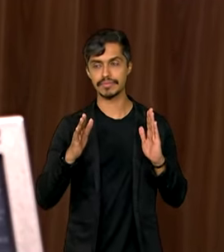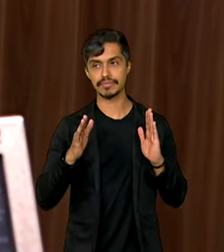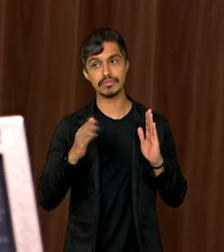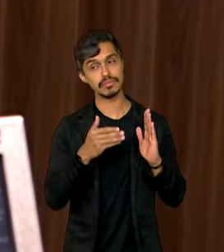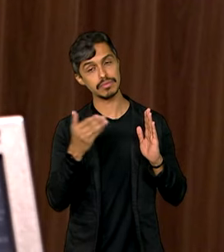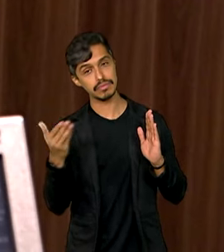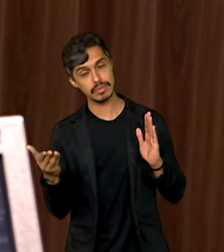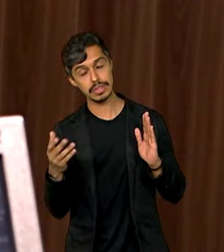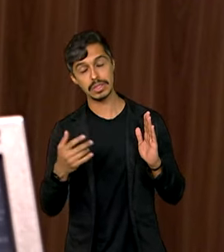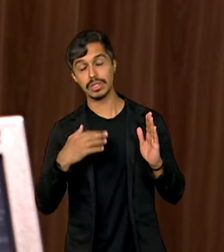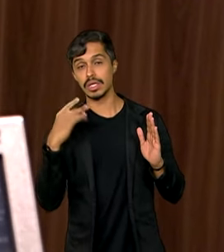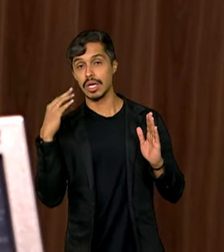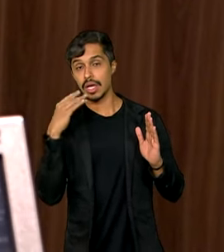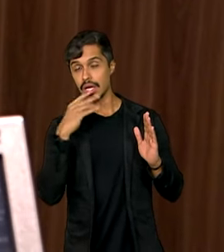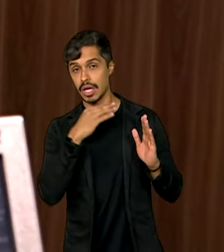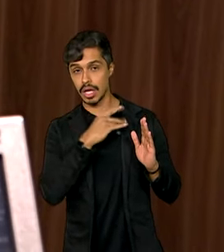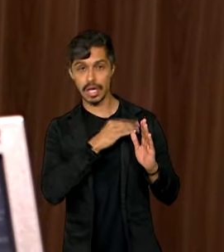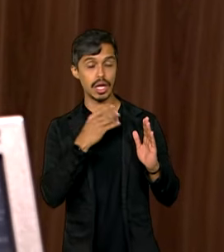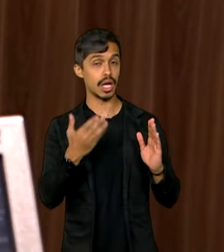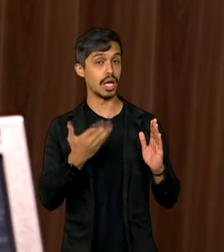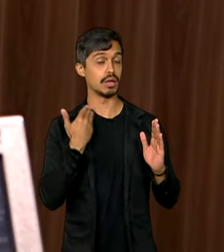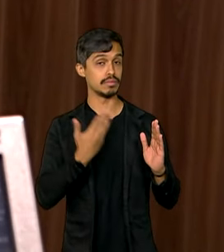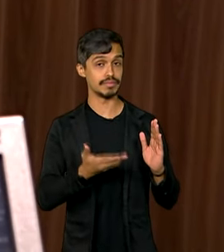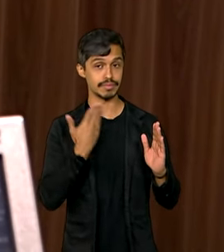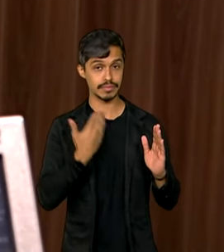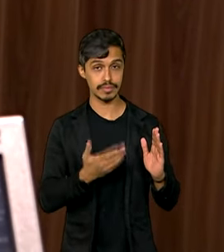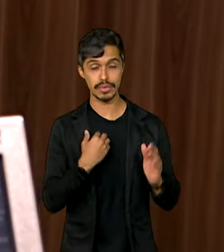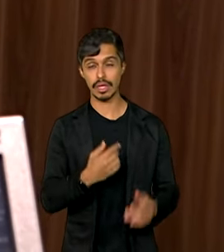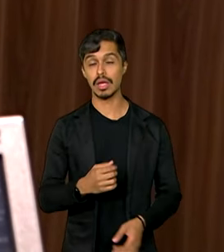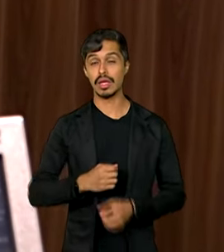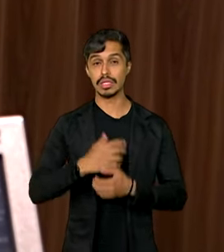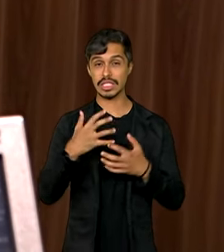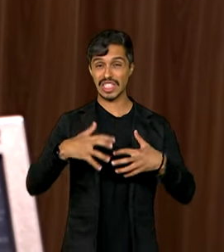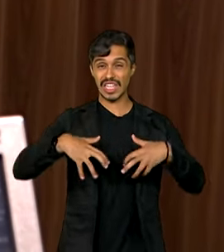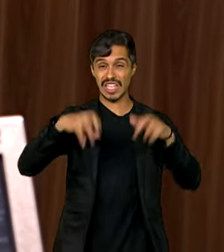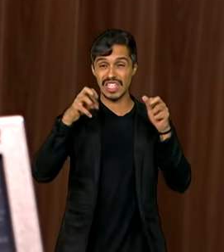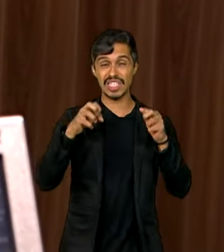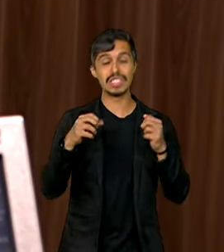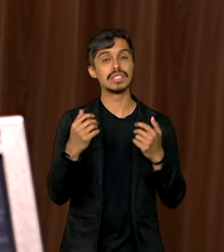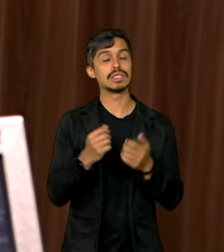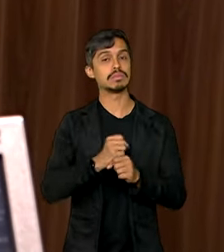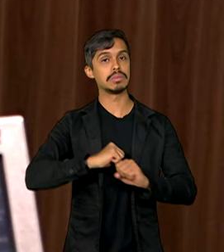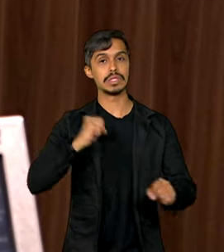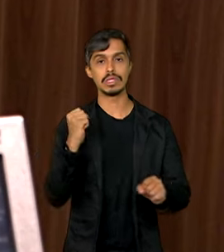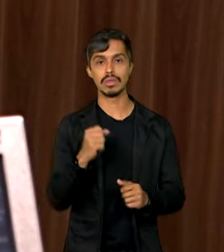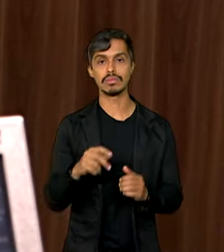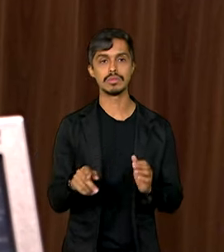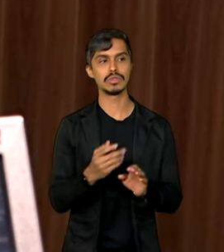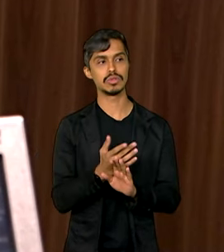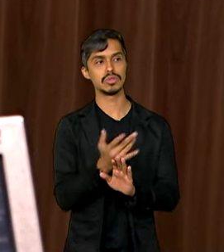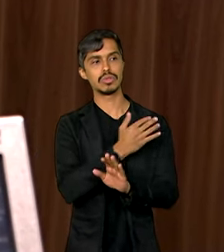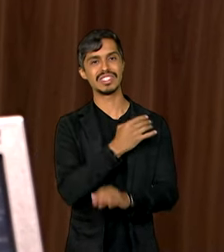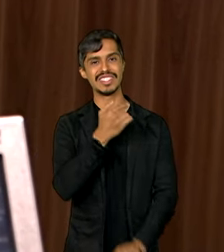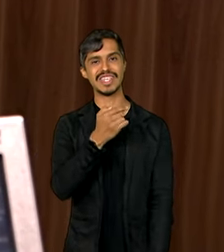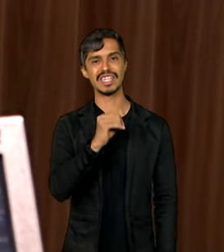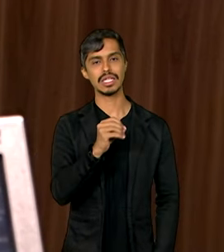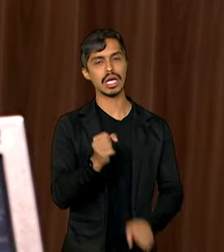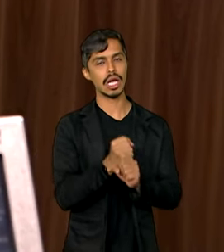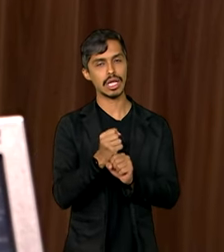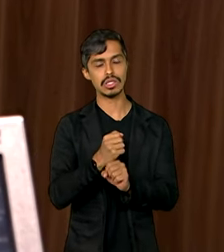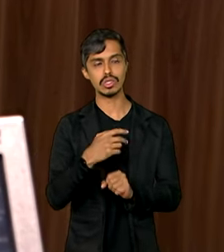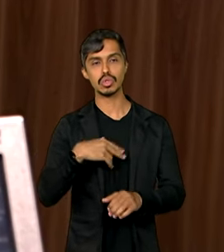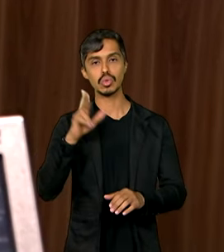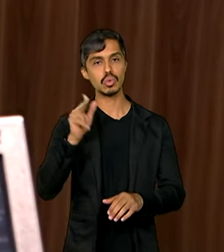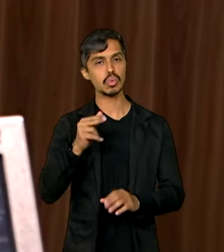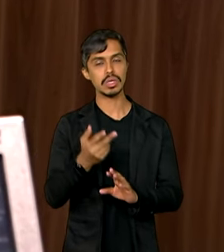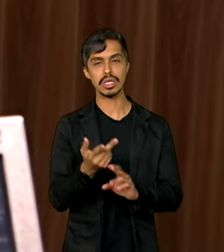quente, né? A gente está vivendo a maior seca nos últimos 70 anos, e, de outro lado, estamos percebendo que